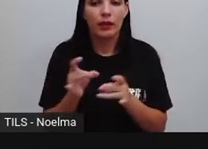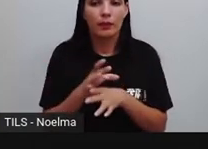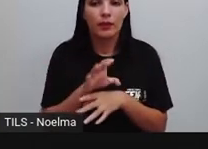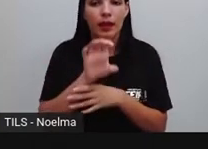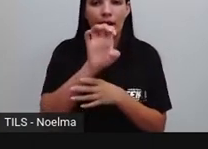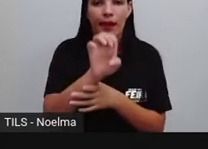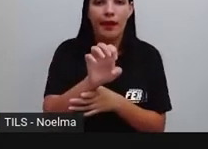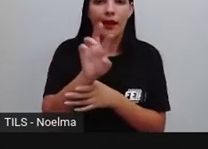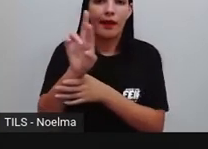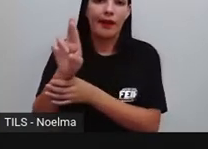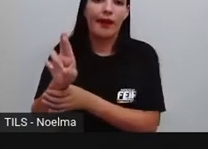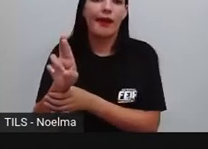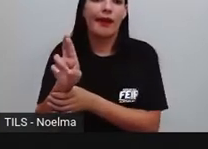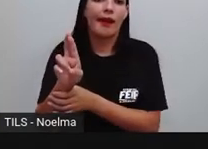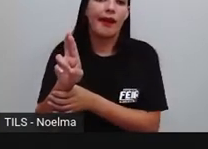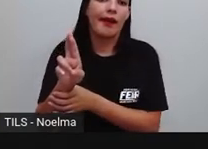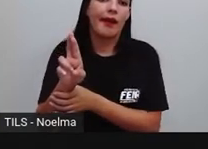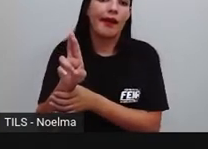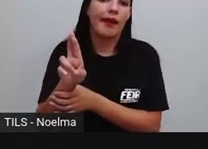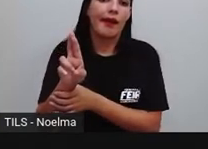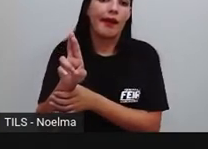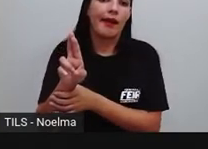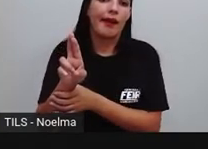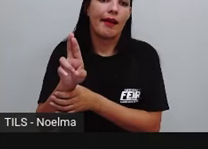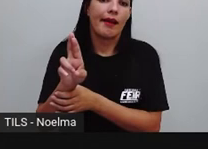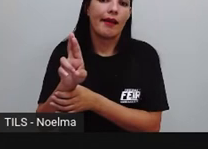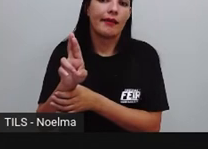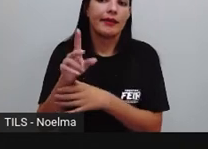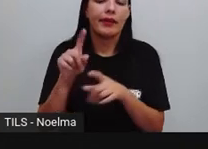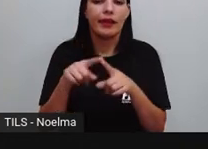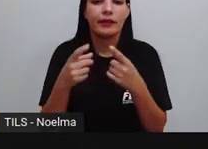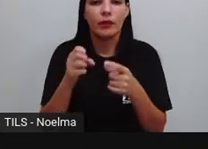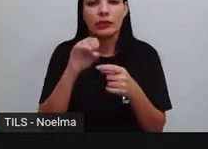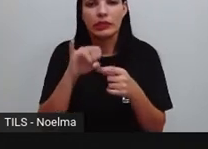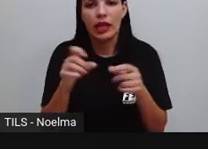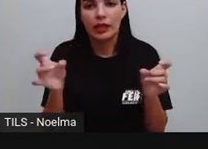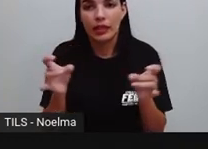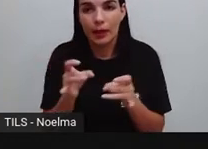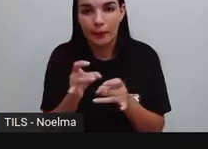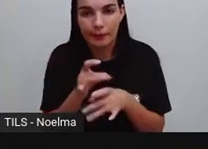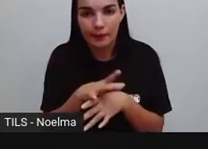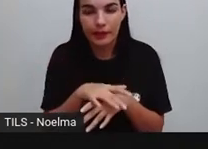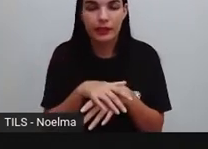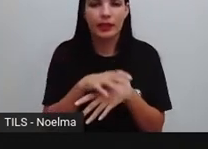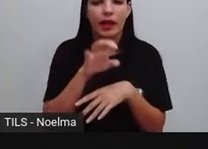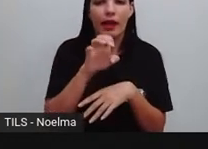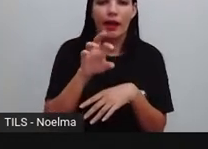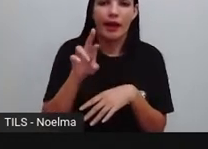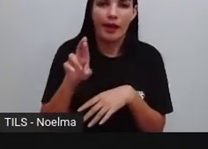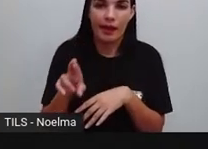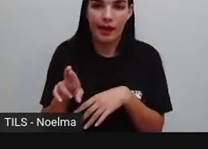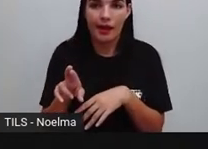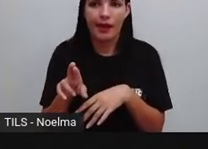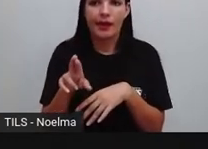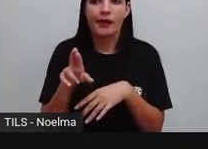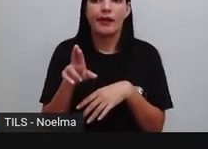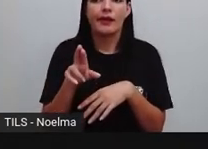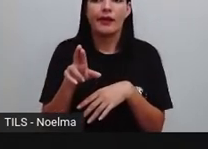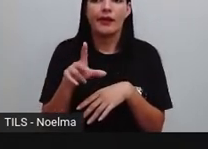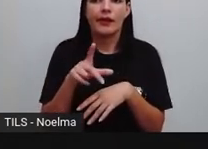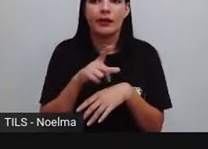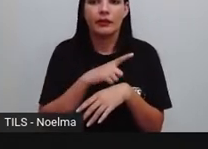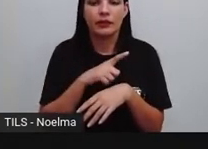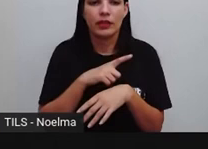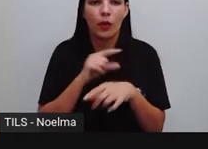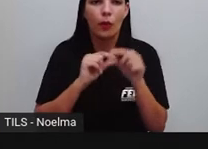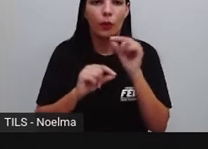Em ER. ER, se ele termina em ER, ele faz parte de